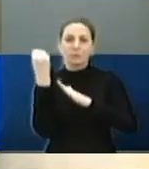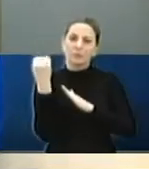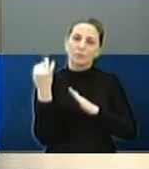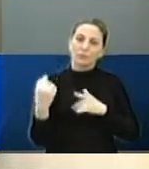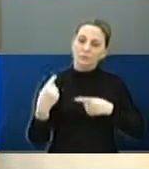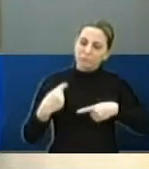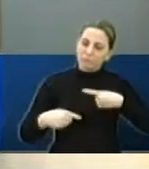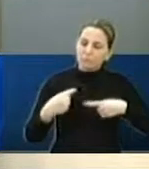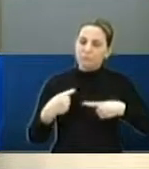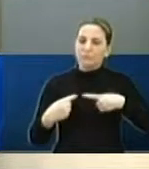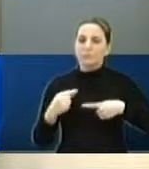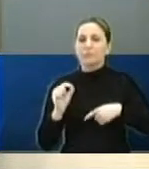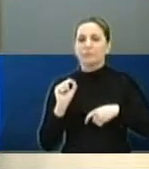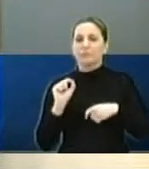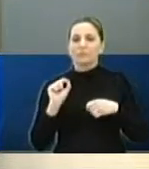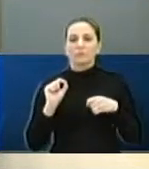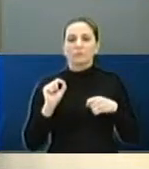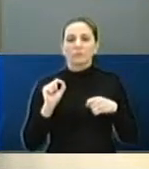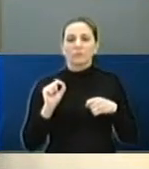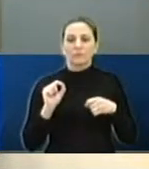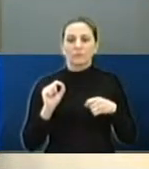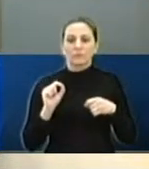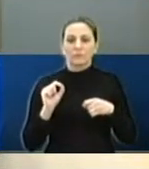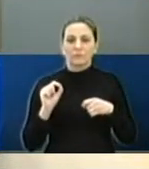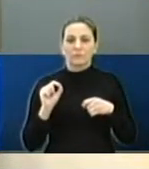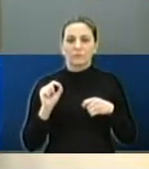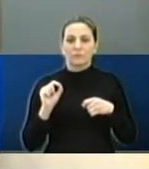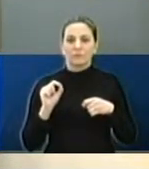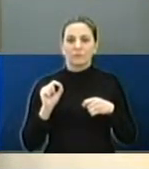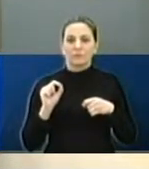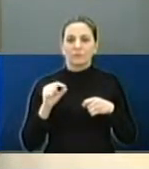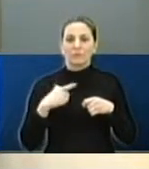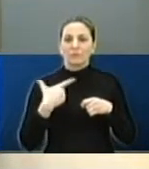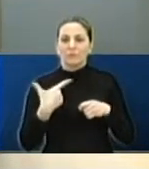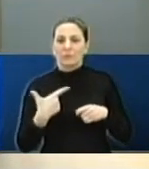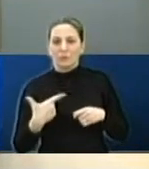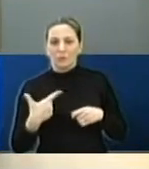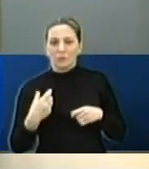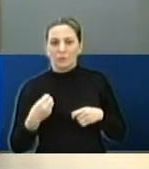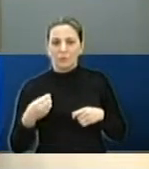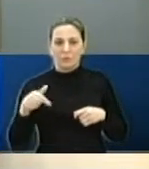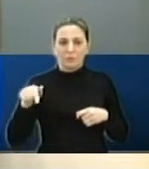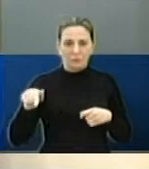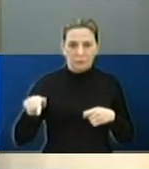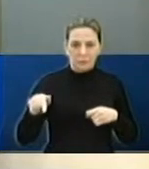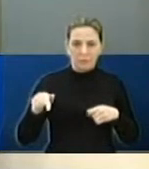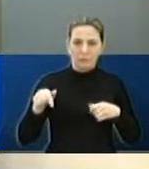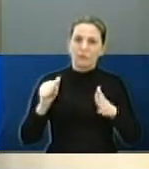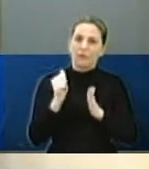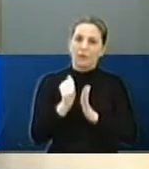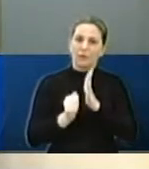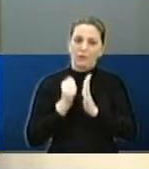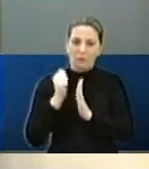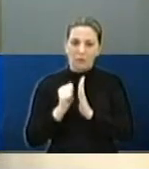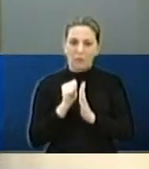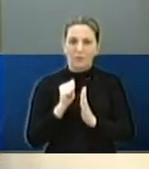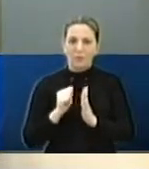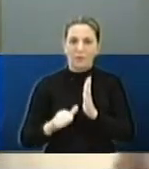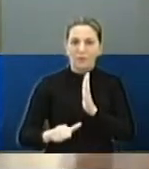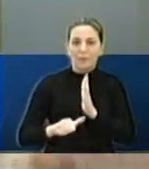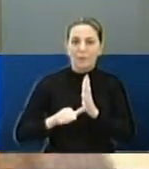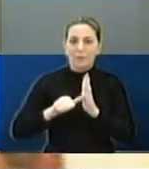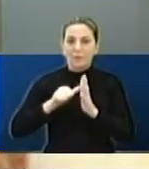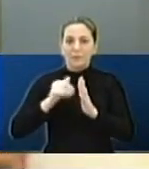debate, que 2007 Araraquara foi a primeira